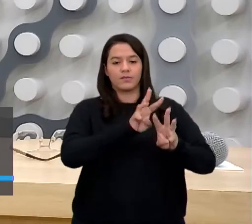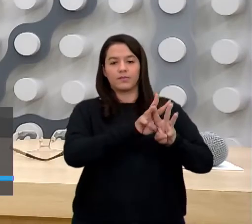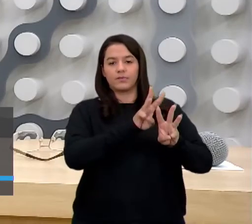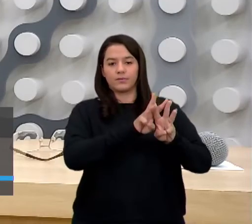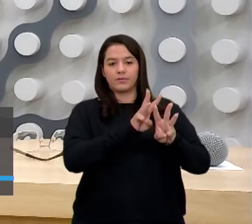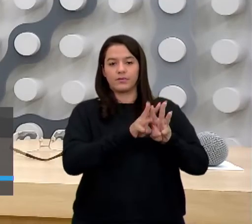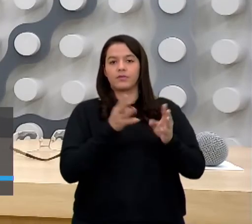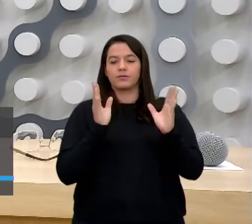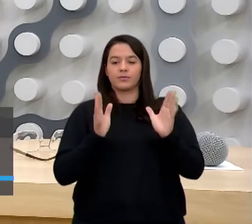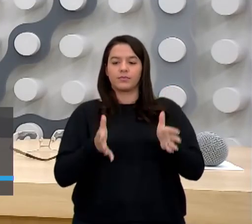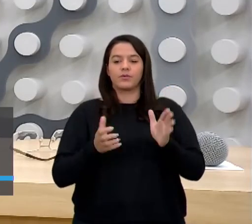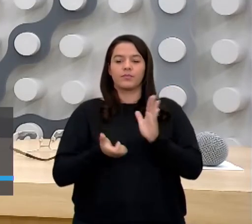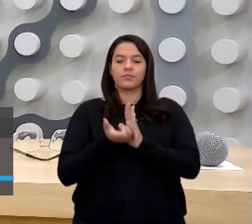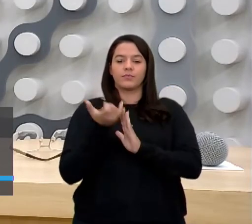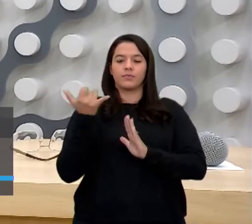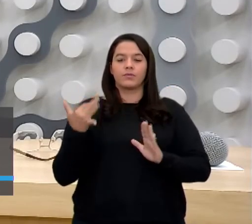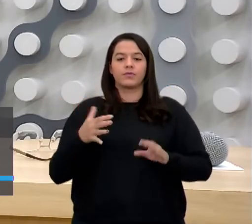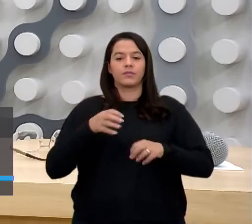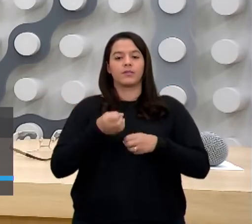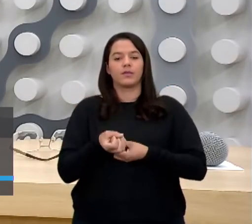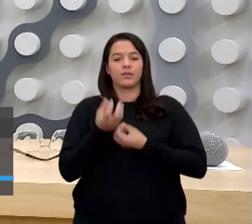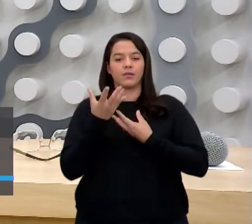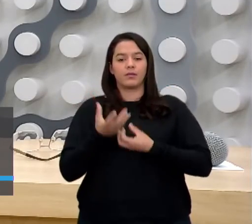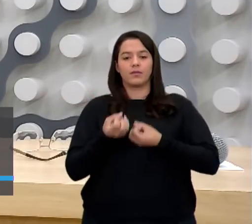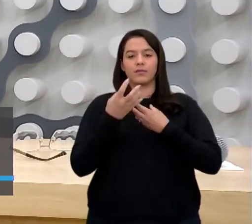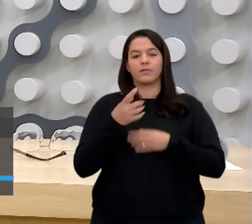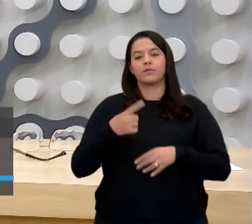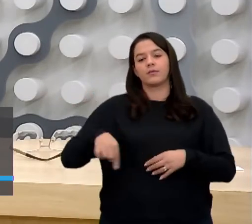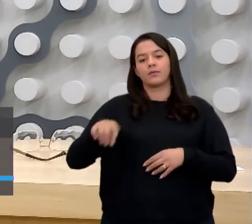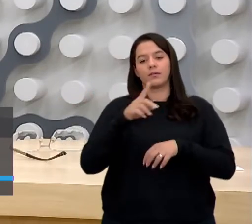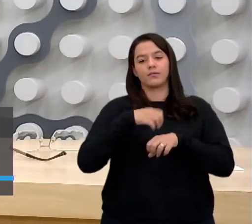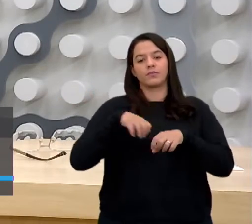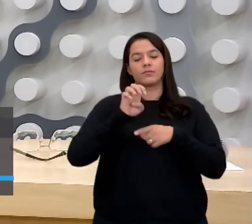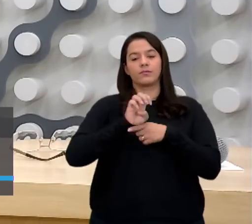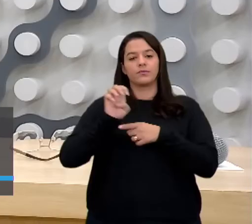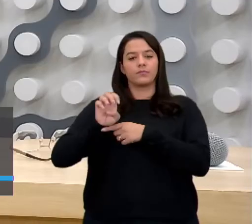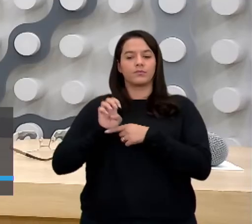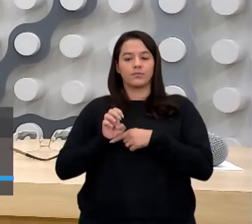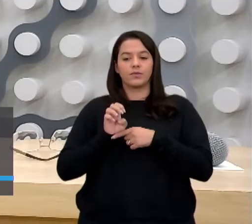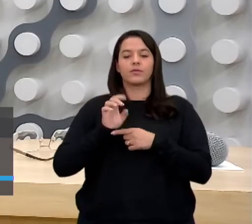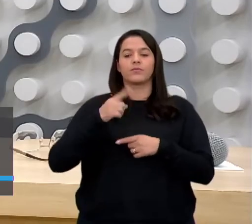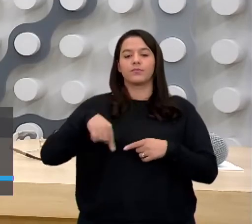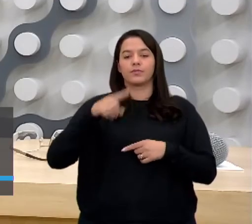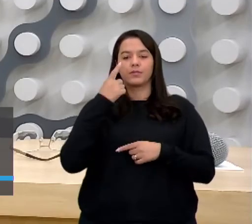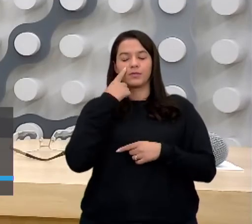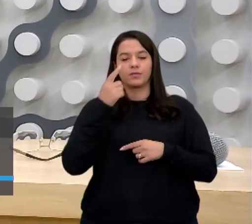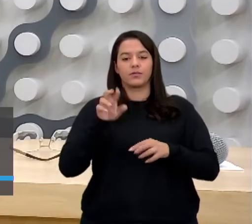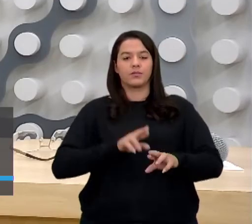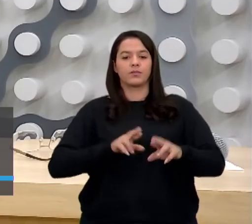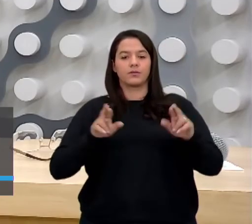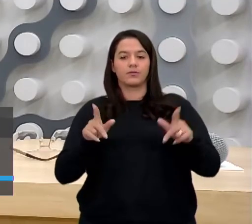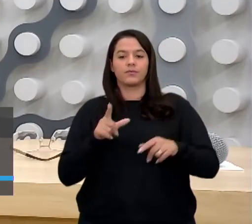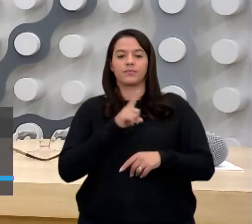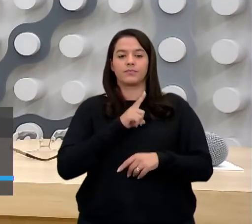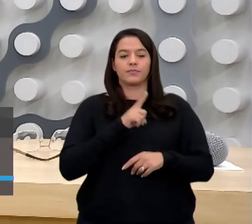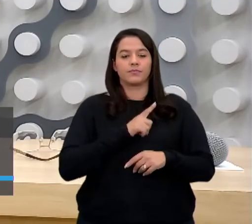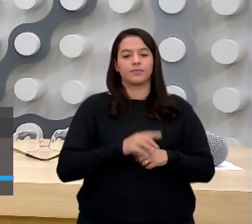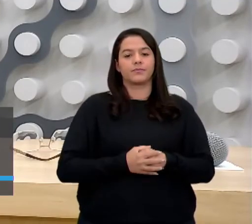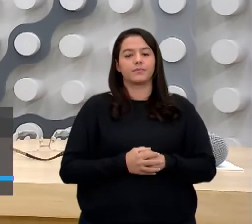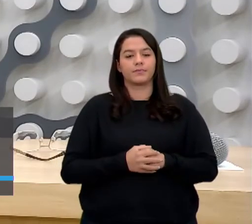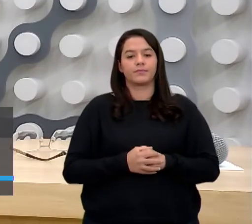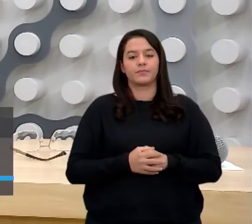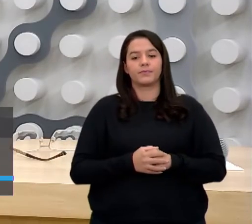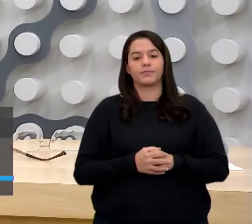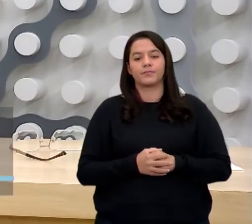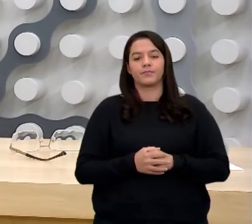como já acessamos várias vezes, para dar vários dados para vocês, até dos estados, e aí vocês veem aí a diferença que tem aí, tá certo? Olha a